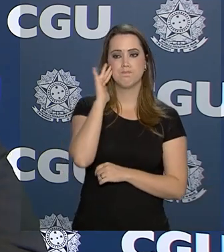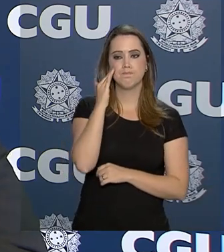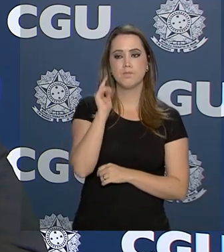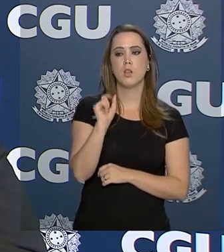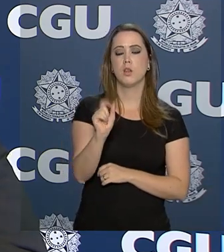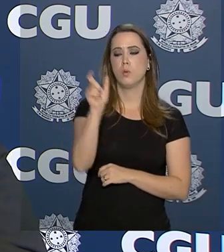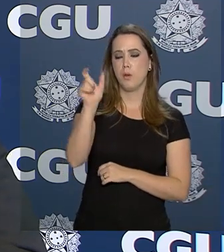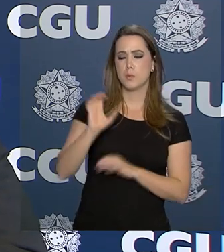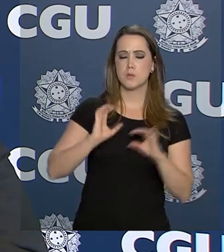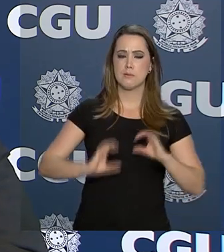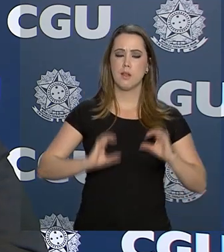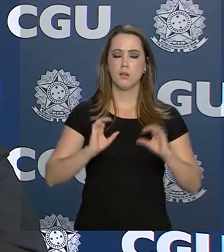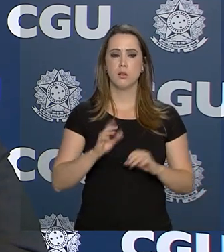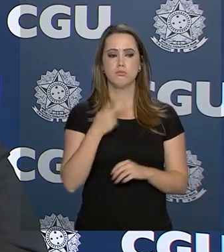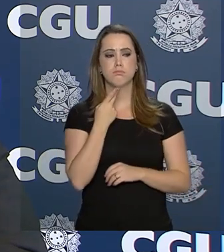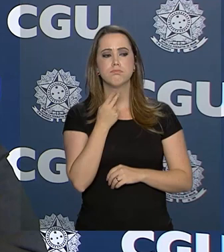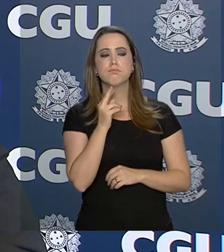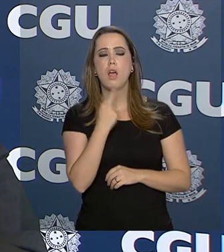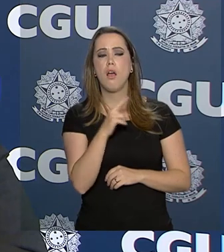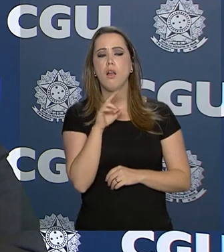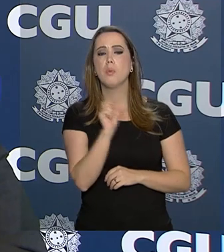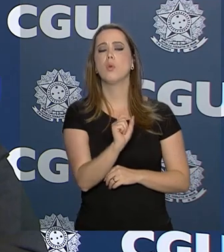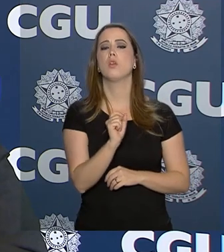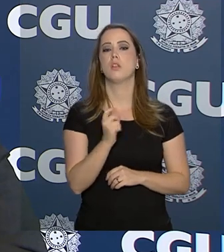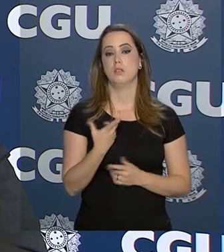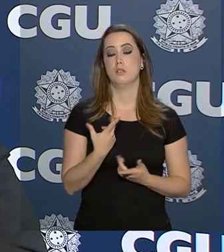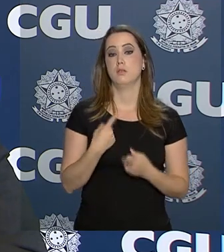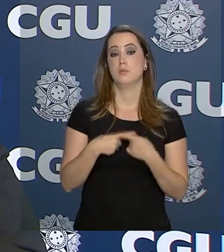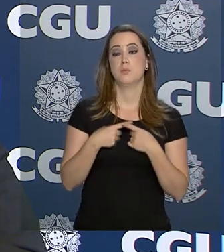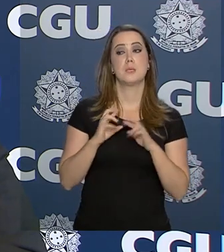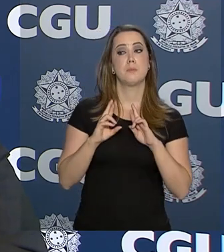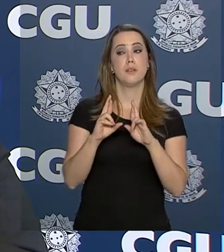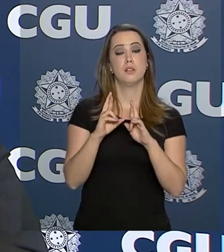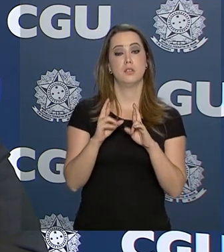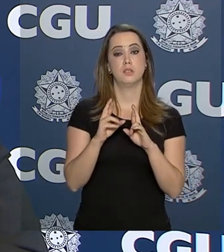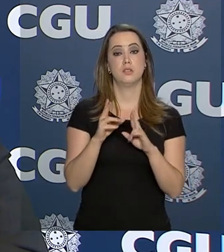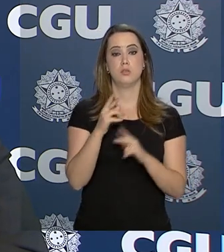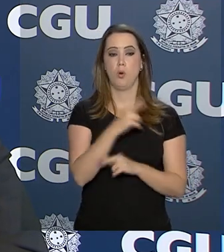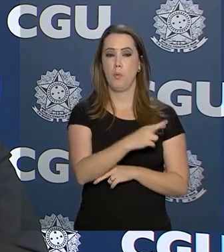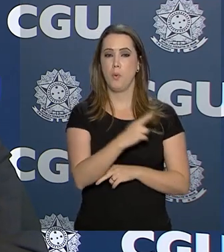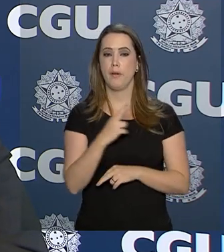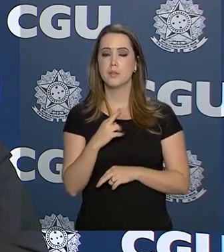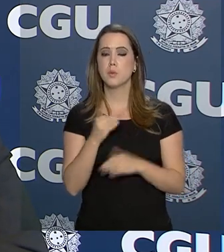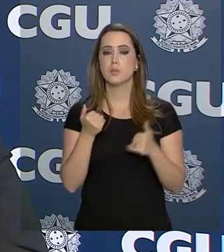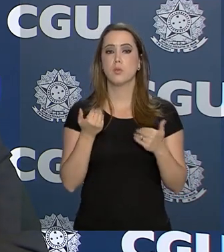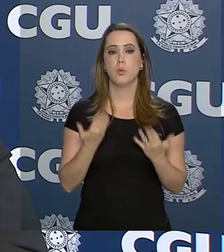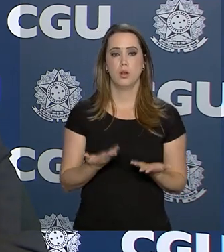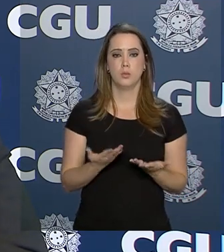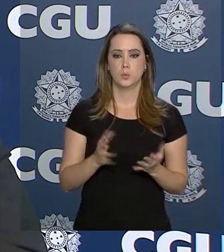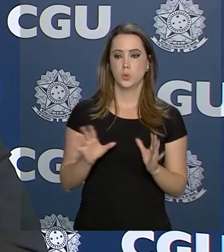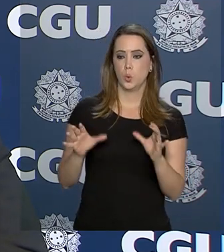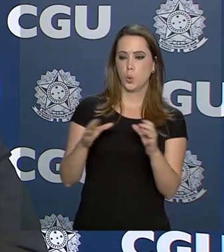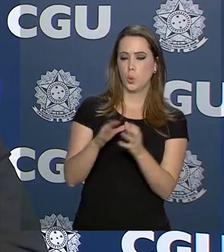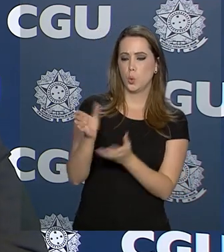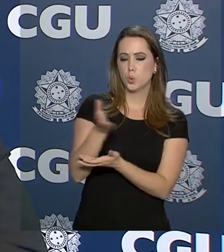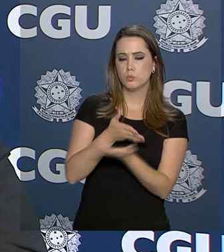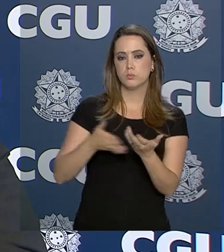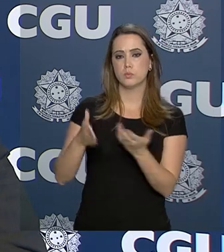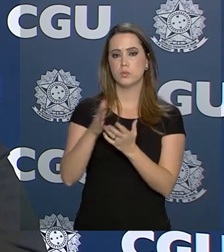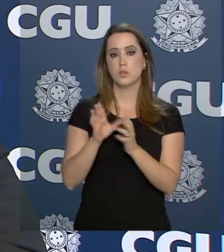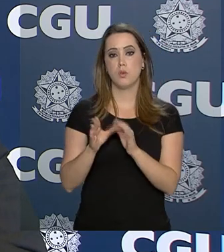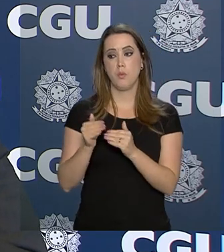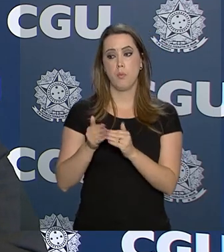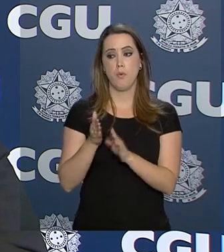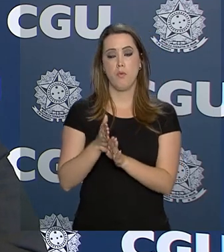aquilo que o cidadão está solicitando, aquilo que ele está esperando como resposta. Quando envolvem áreas que são áreas